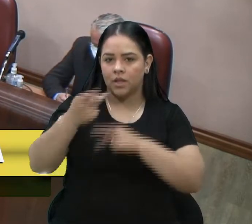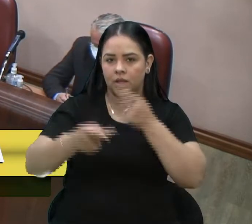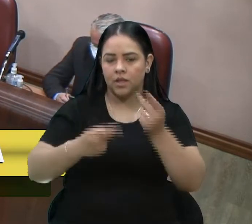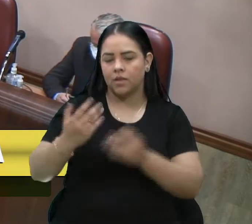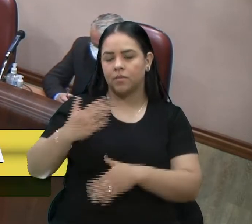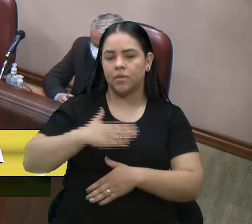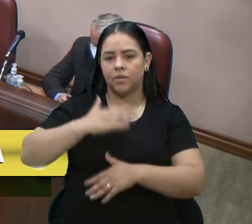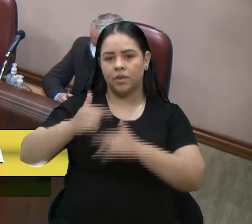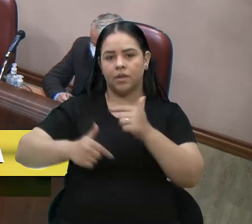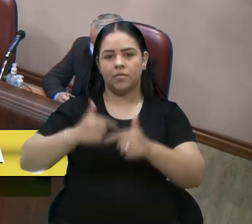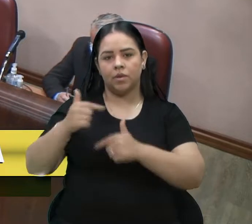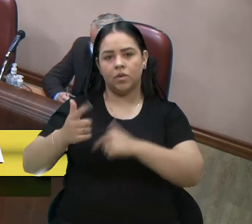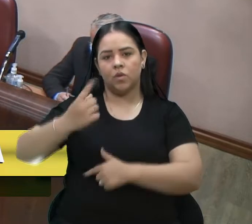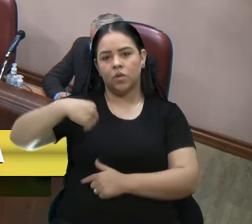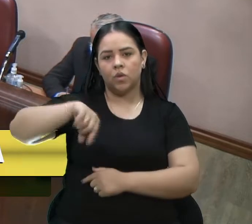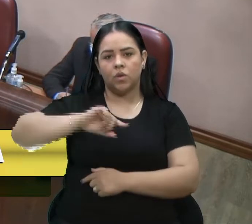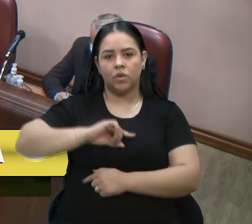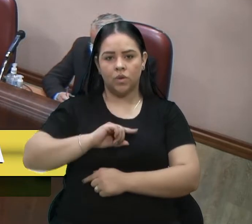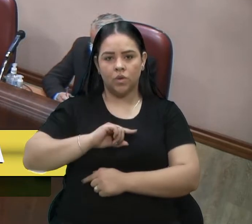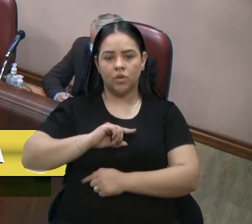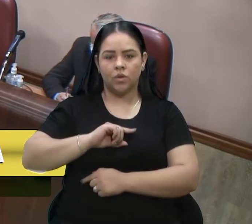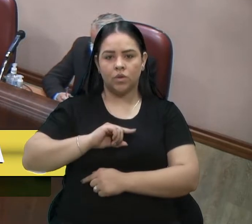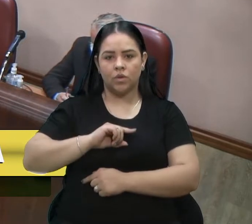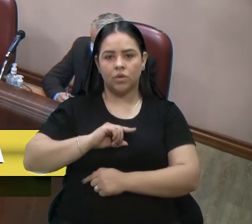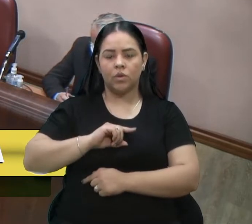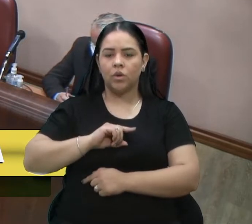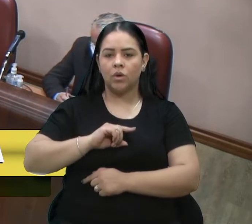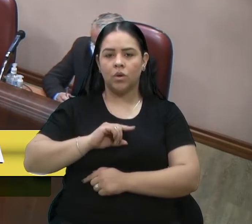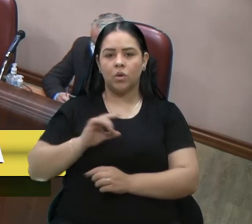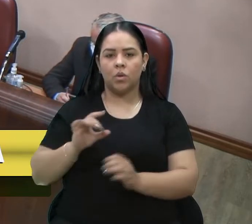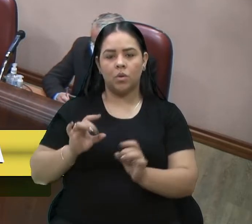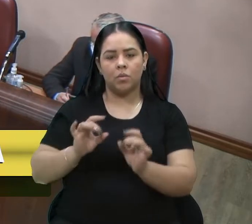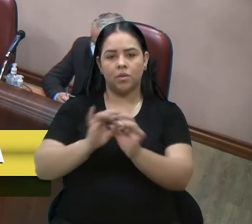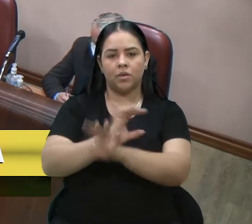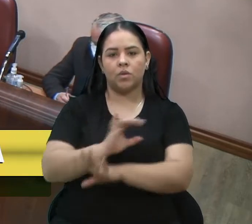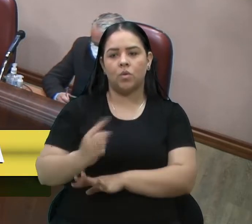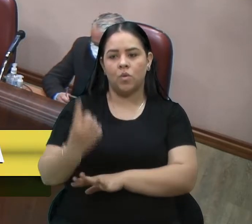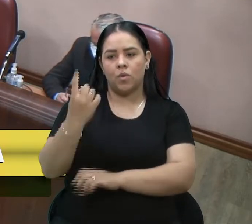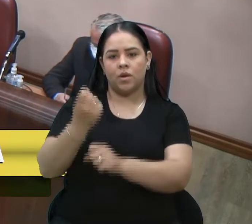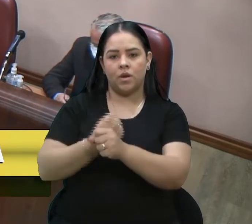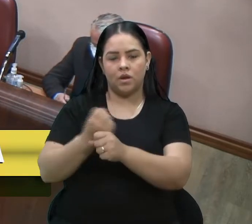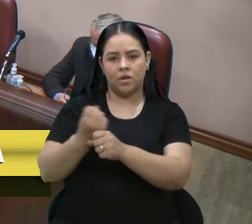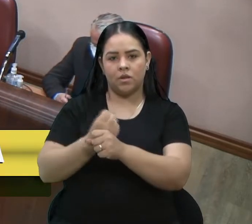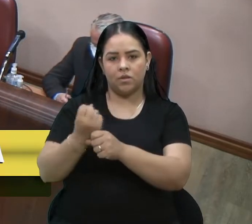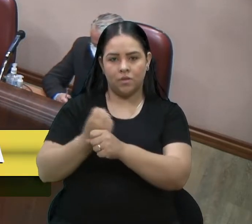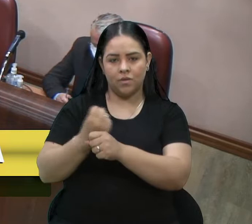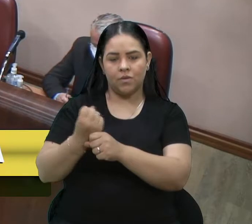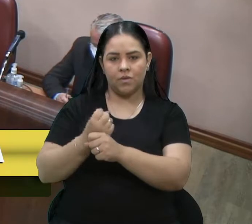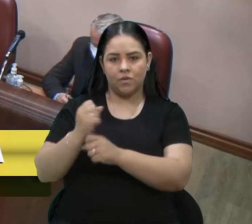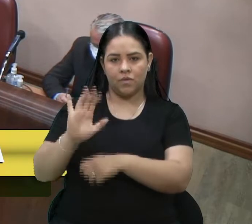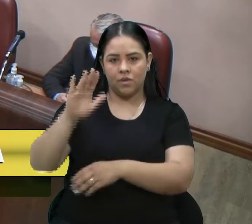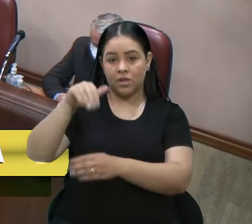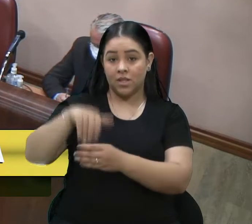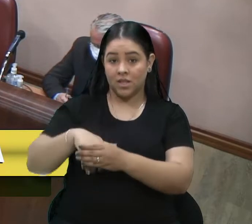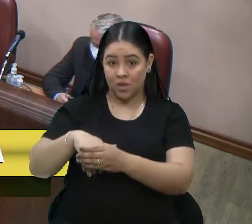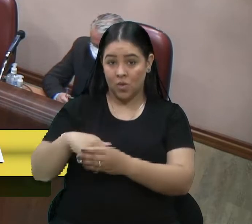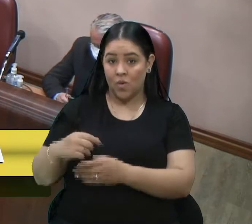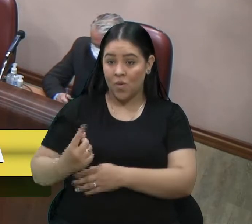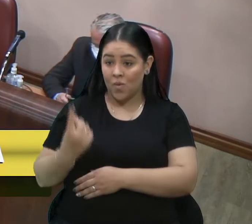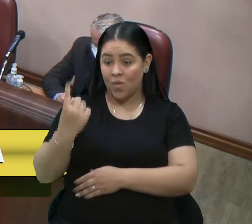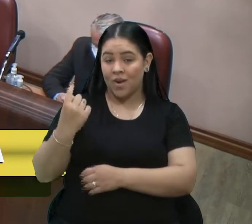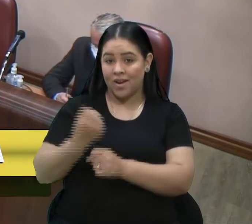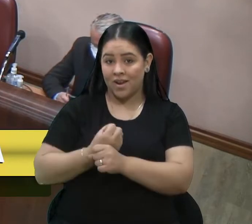mandato. Nós completamos um ano da nossa eleição, caros colegas, na última segunda-feira. Já faz um ano que nós